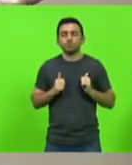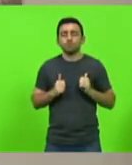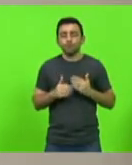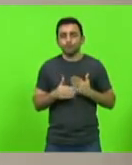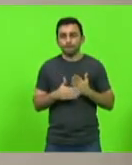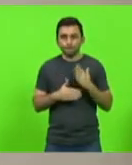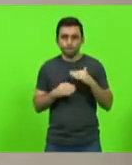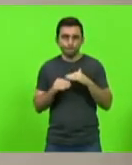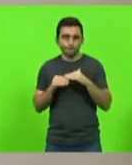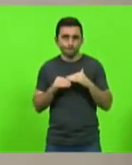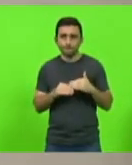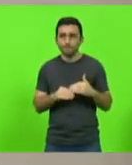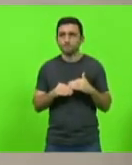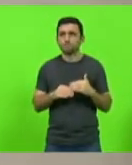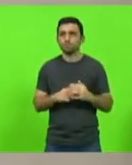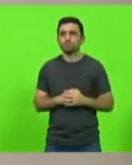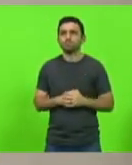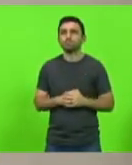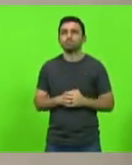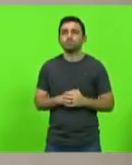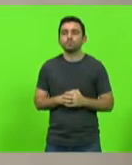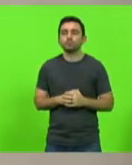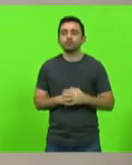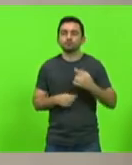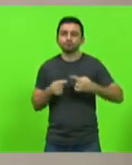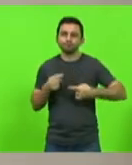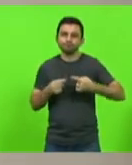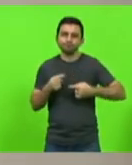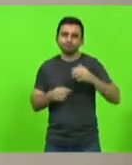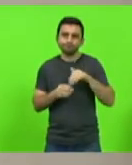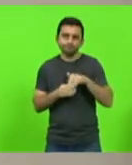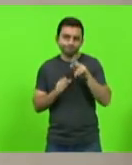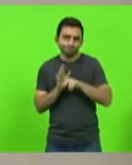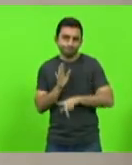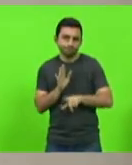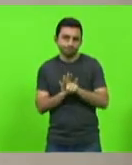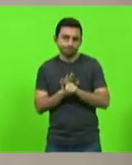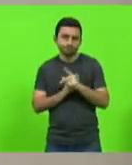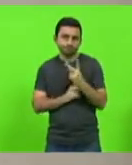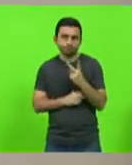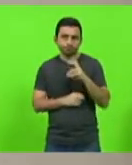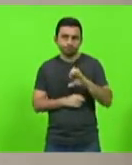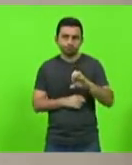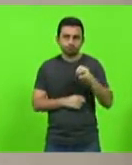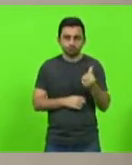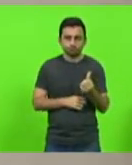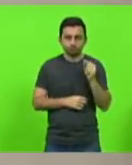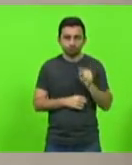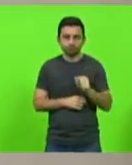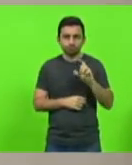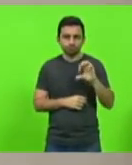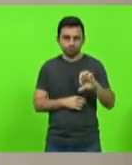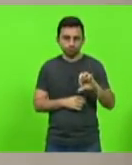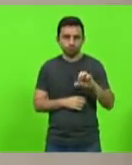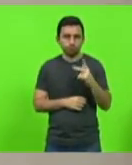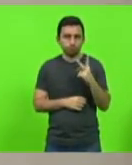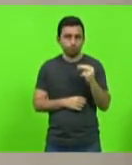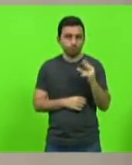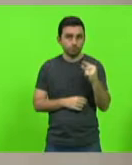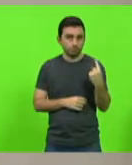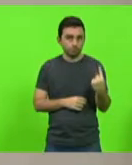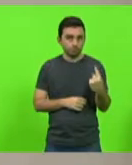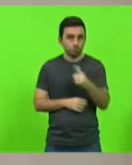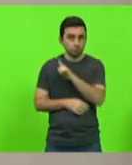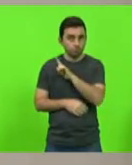Aprovado por unanimidade. Discussão e votação do projeto de lei 296.9 de 2021, autor governo do Estado,